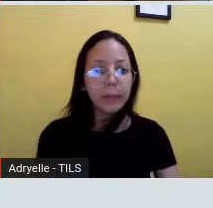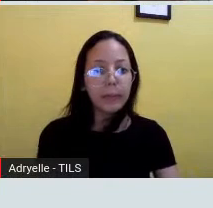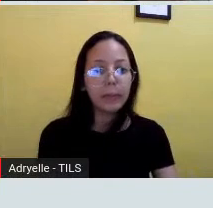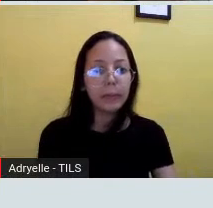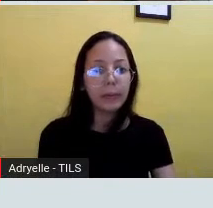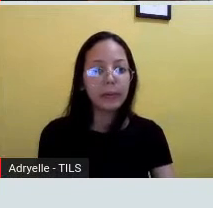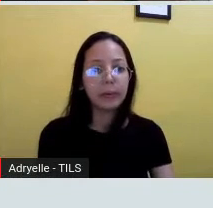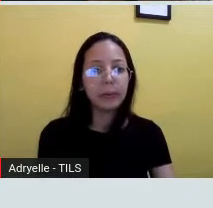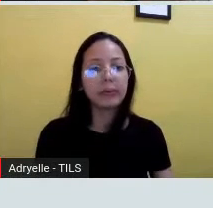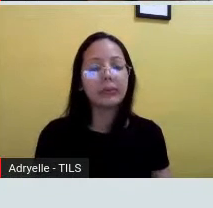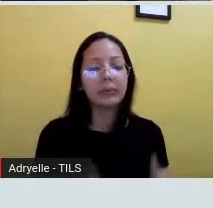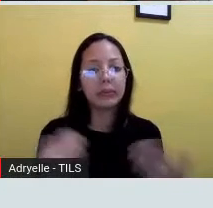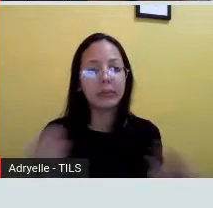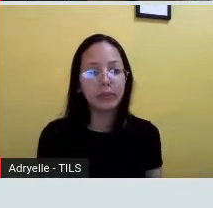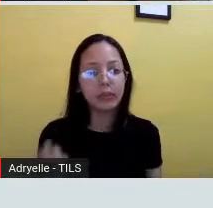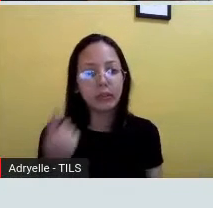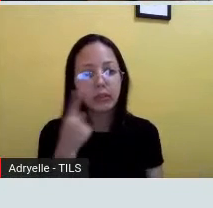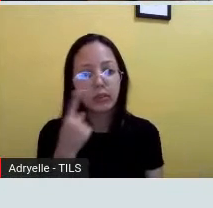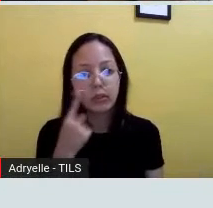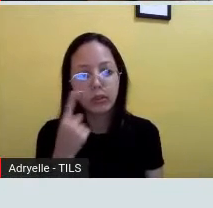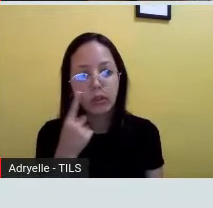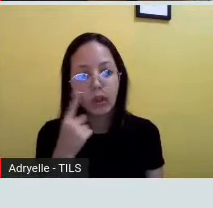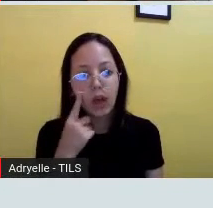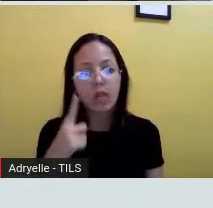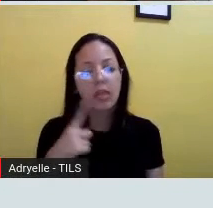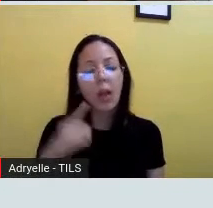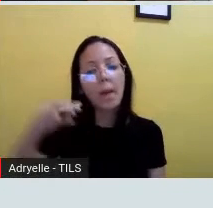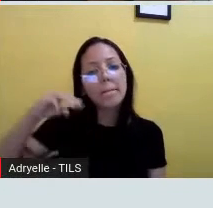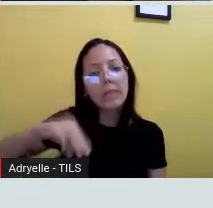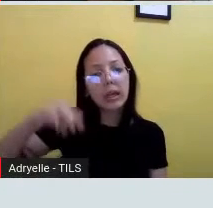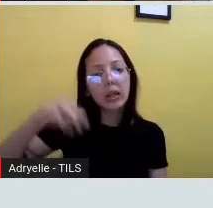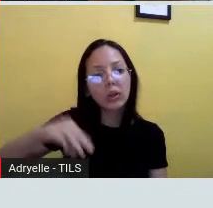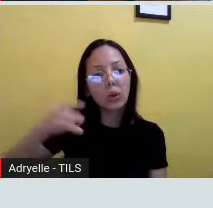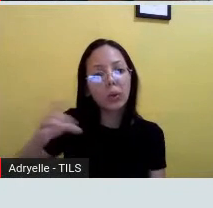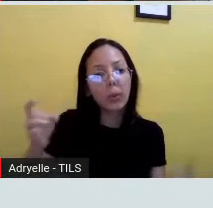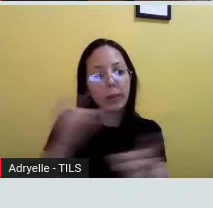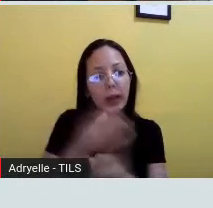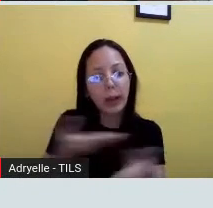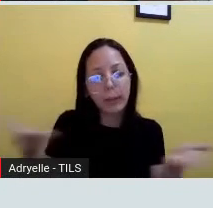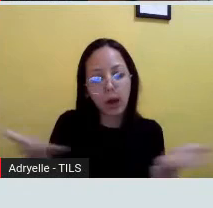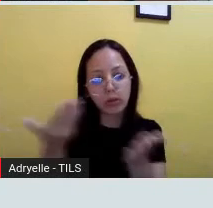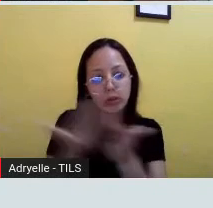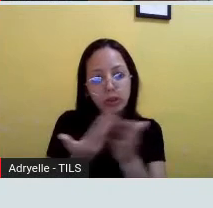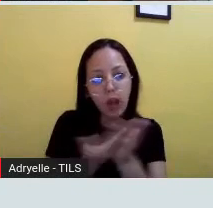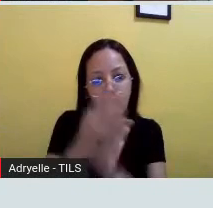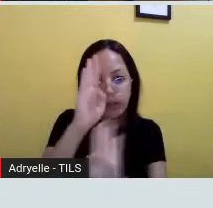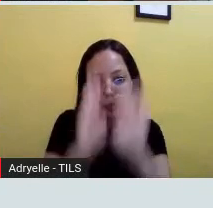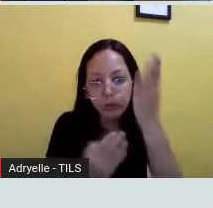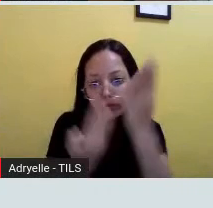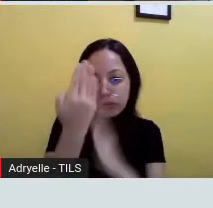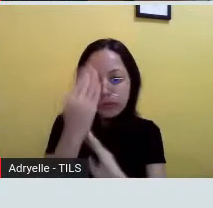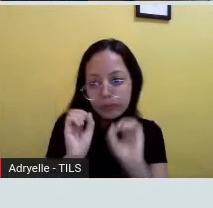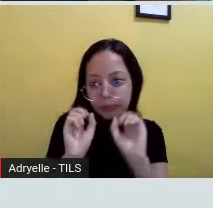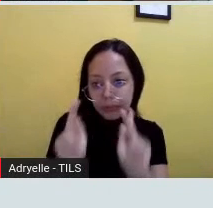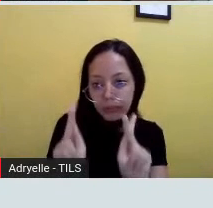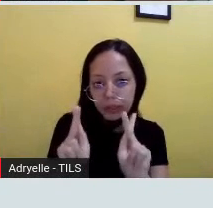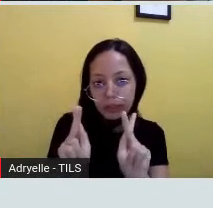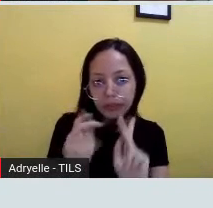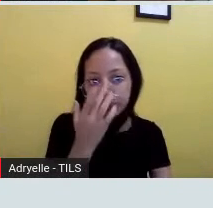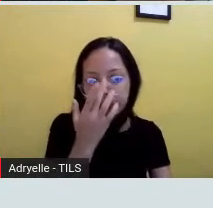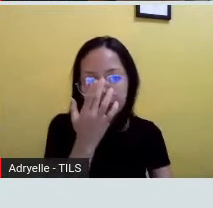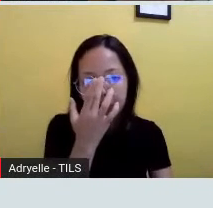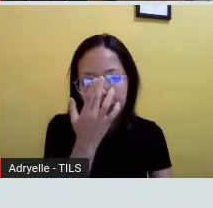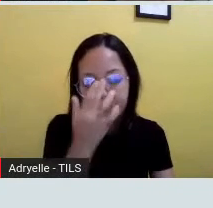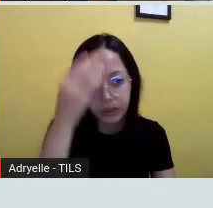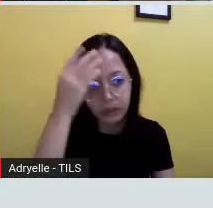A senhora tem um minuto pra ir encerrando. Hoje a aula de biologia, tá bem? Aí fica pra próxima. Obrigado. Tá